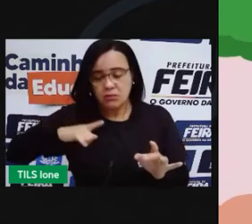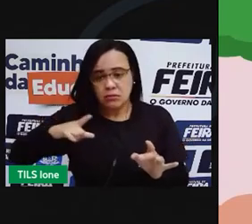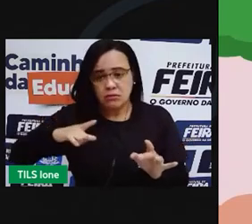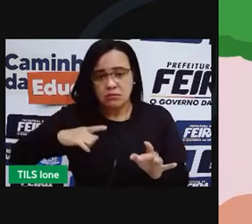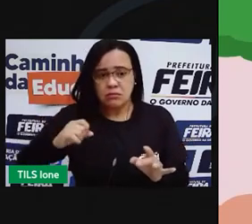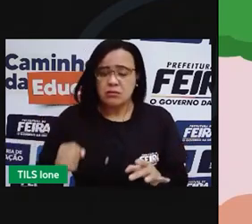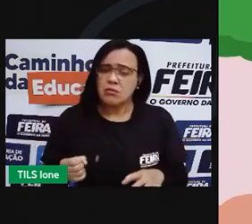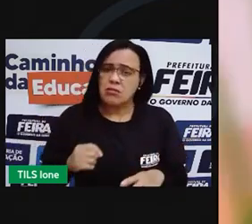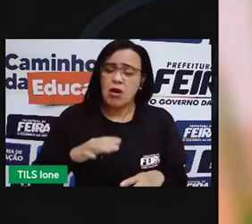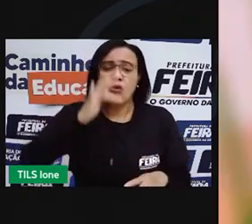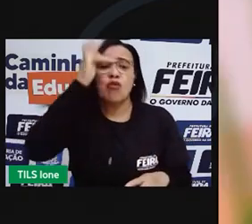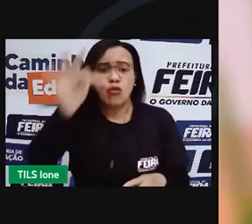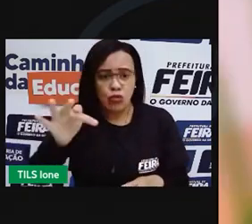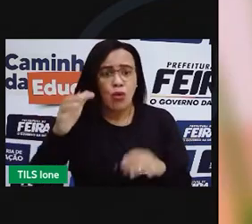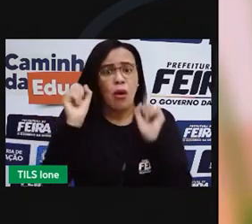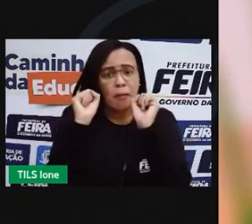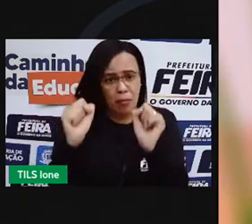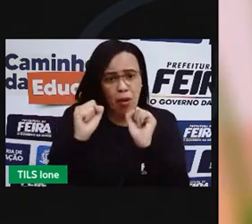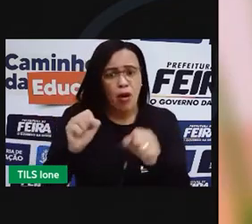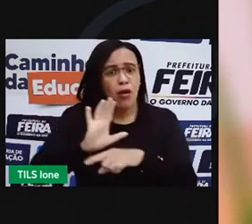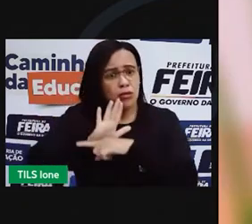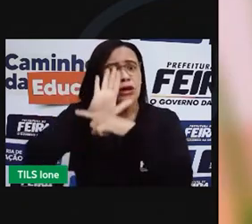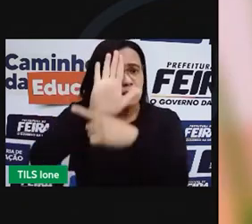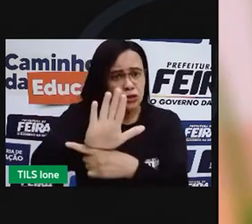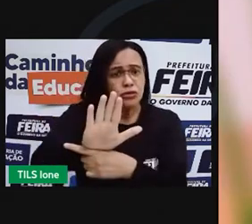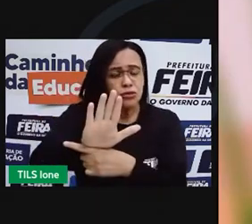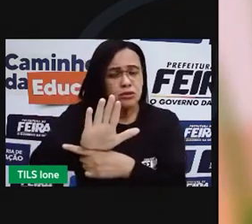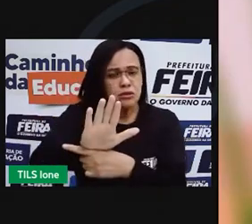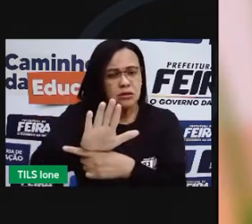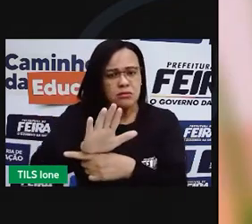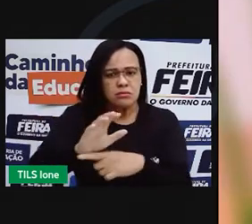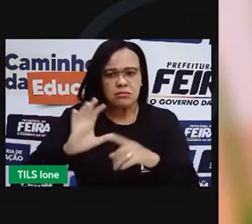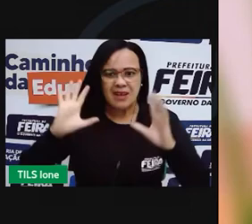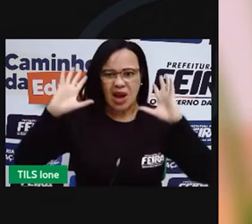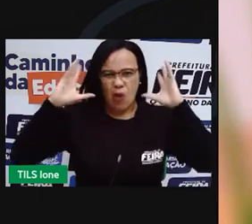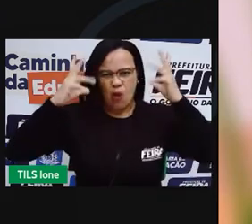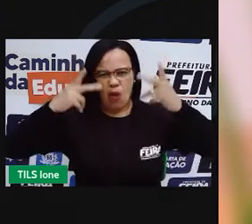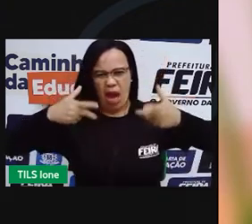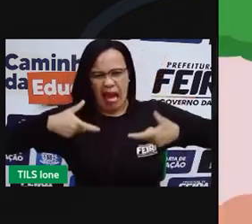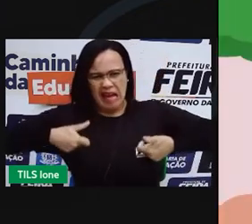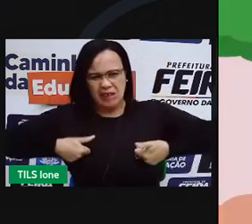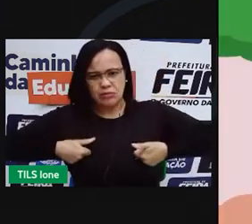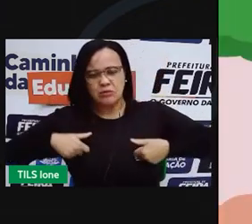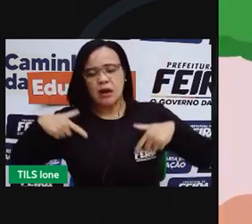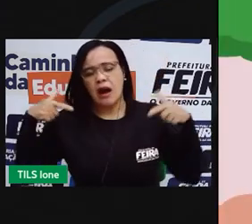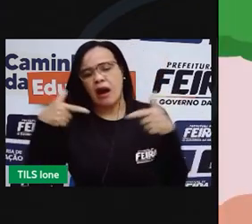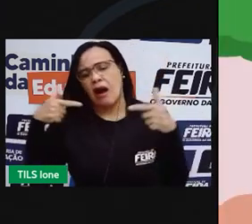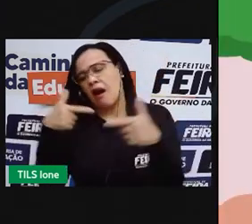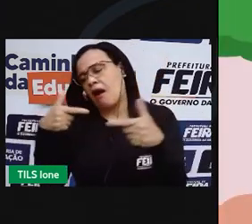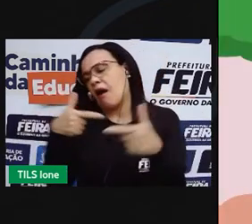pode precisar de mim. Quando disse isso, o leão começou a rir muito.